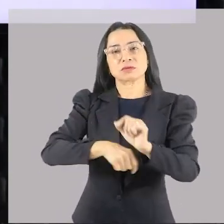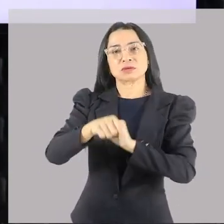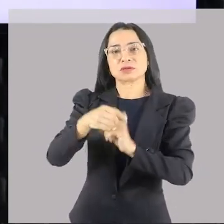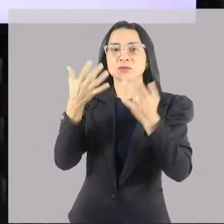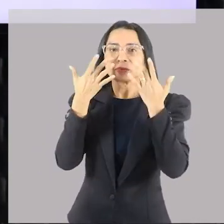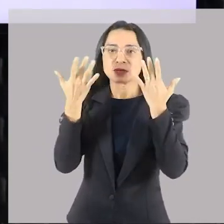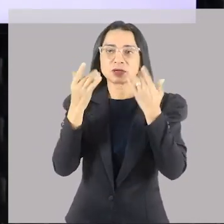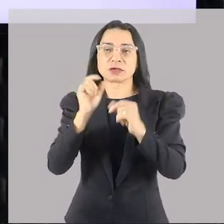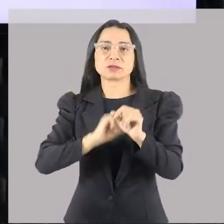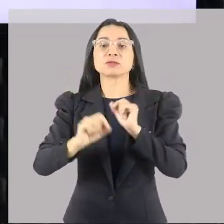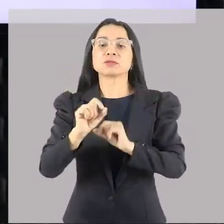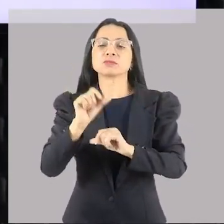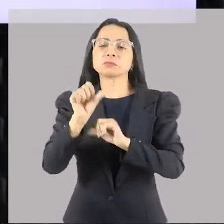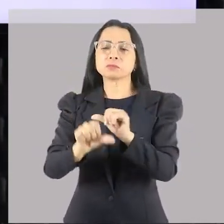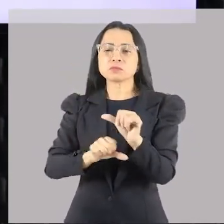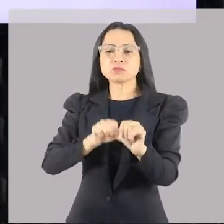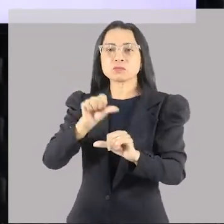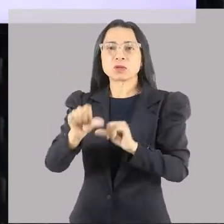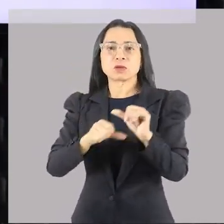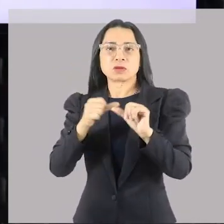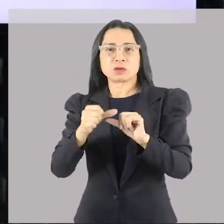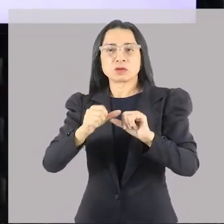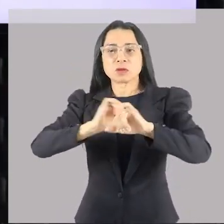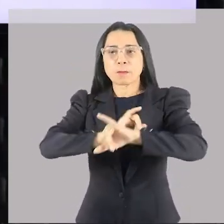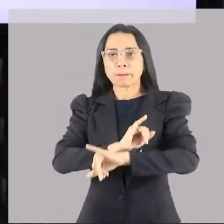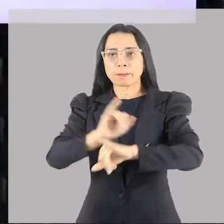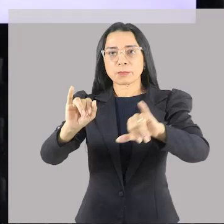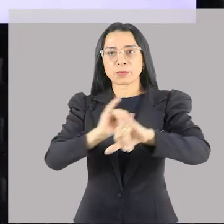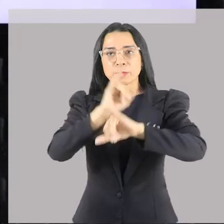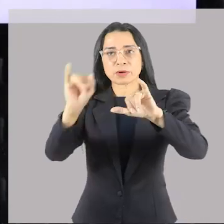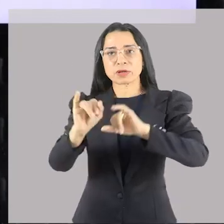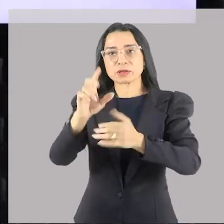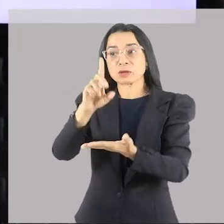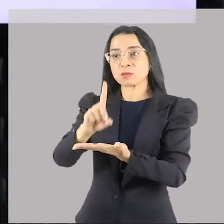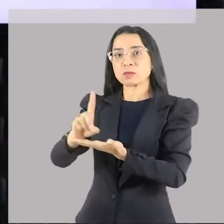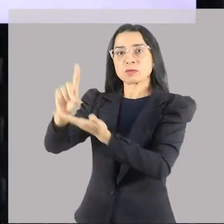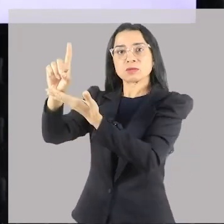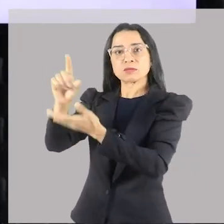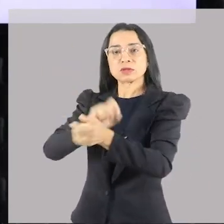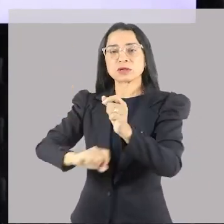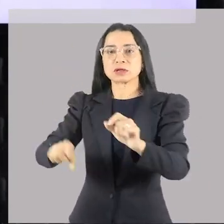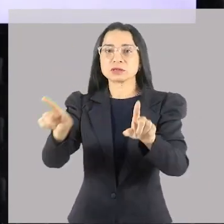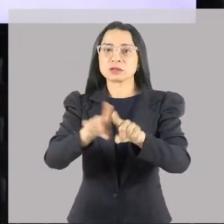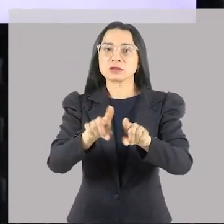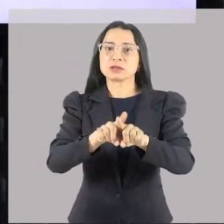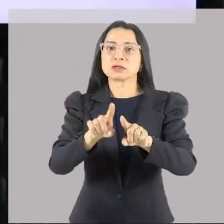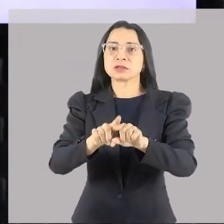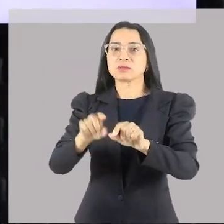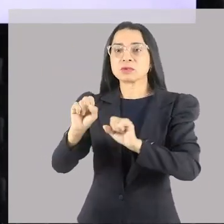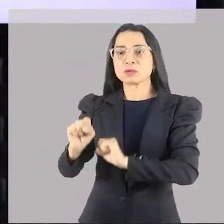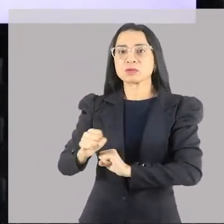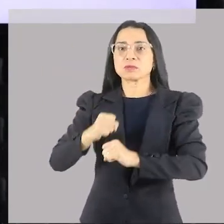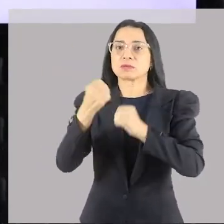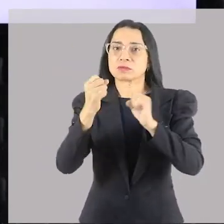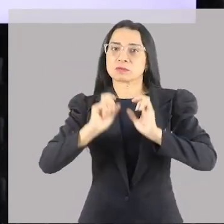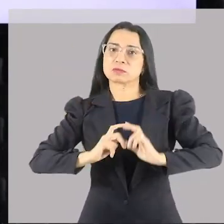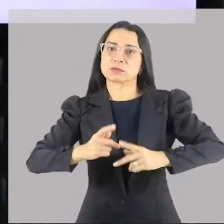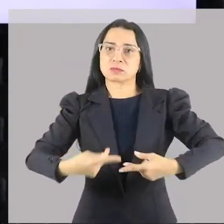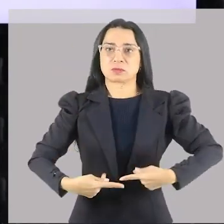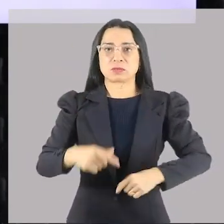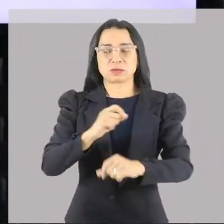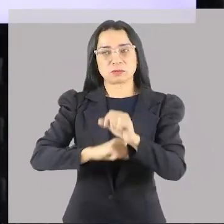arte passa a ser, nesse caso, um mecanismo de propagação dessa divindade, mas também de reforço à humanidade